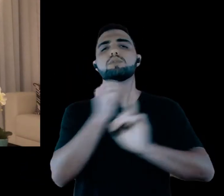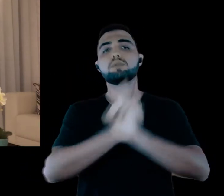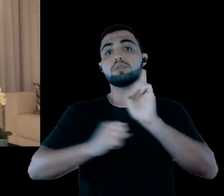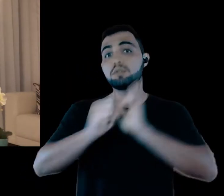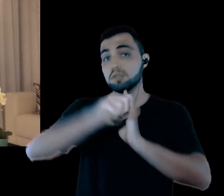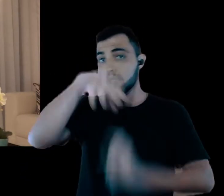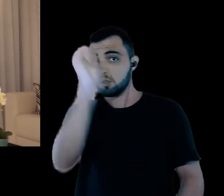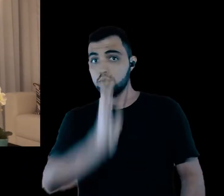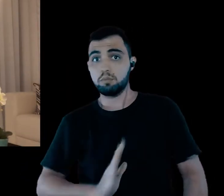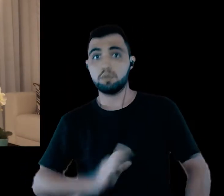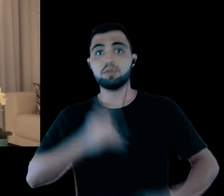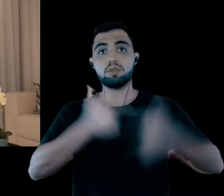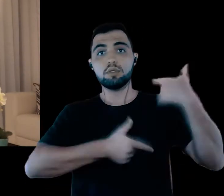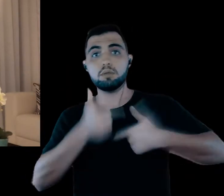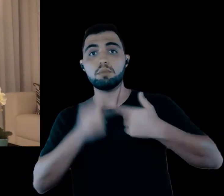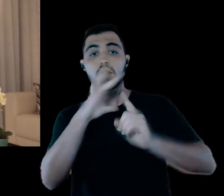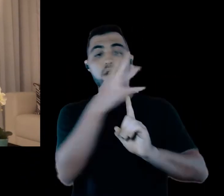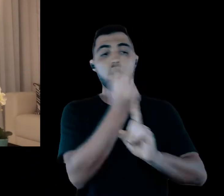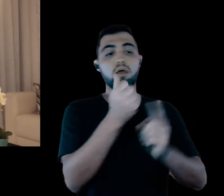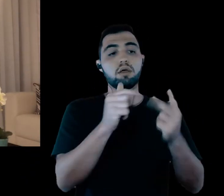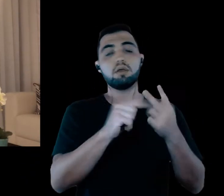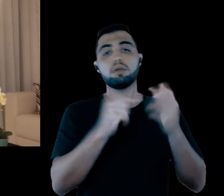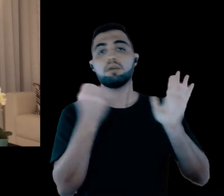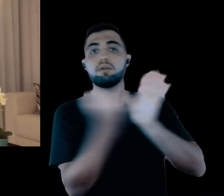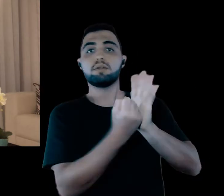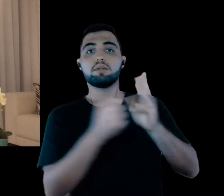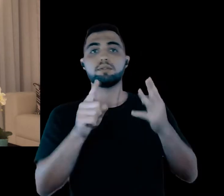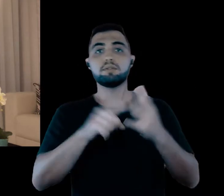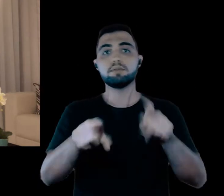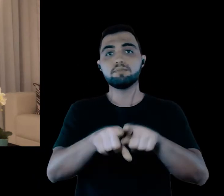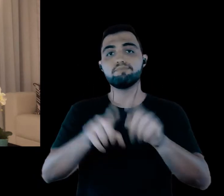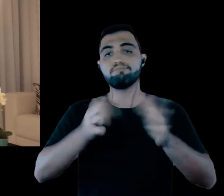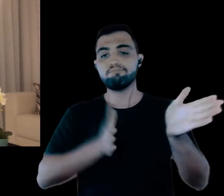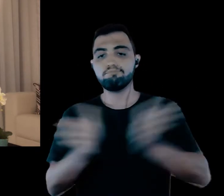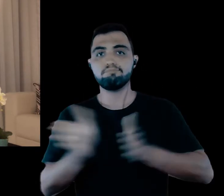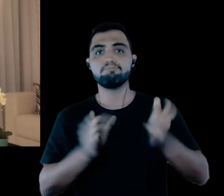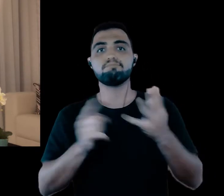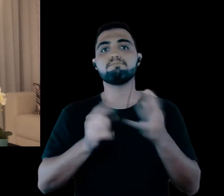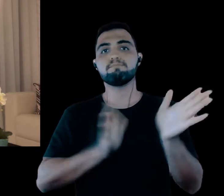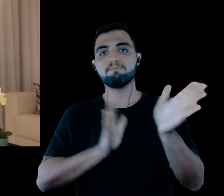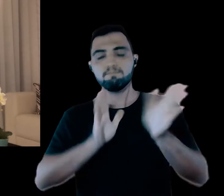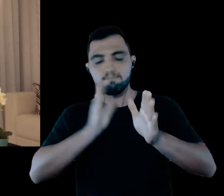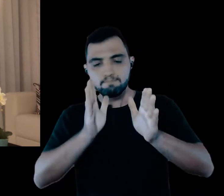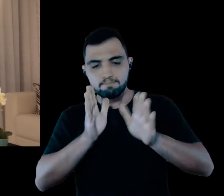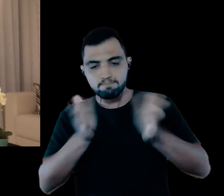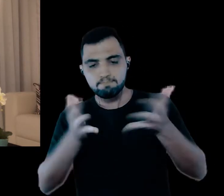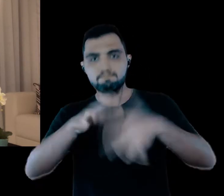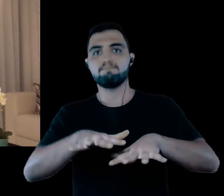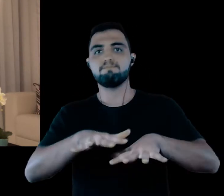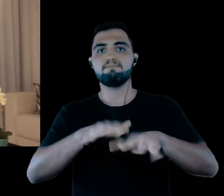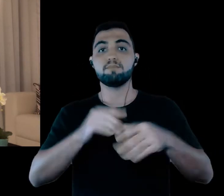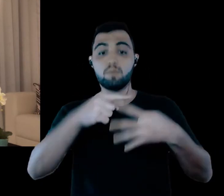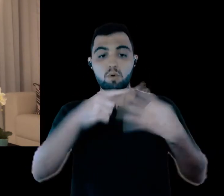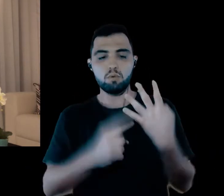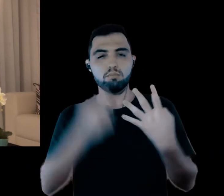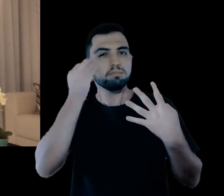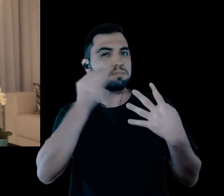sociais do Brasil que trabalham com arte, patrimônio, inclusão e acessibilidade.